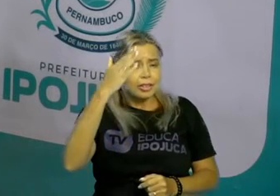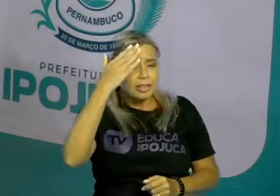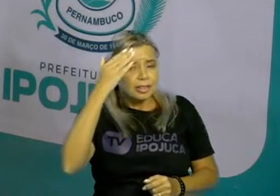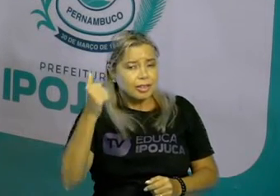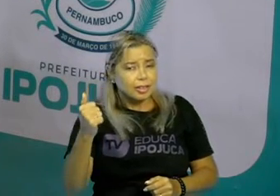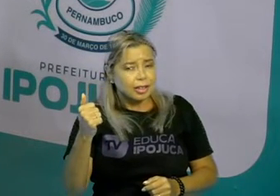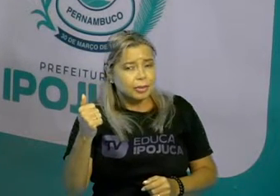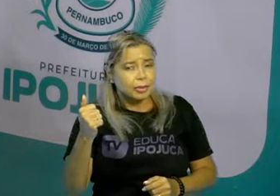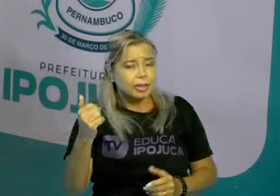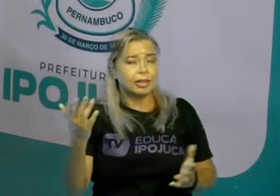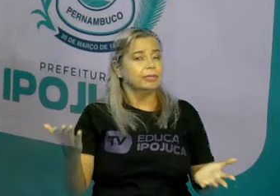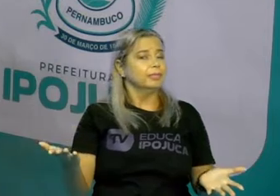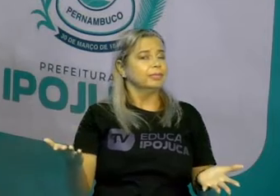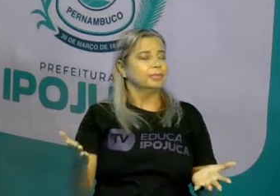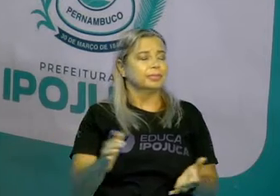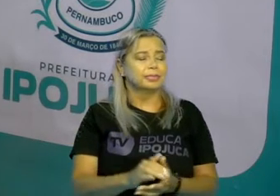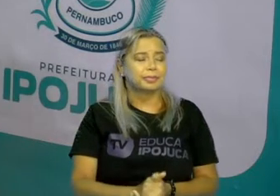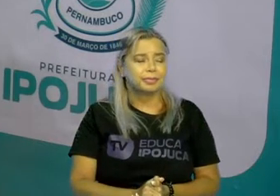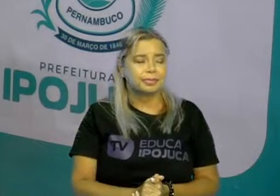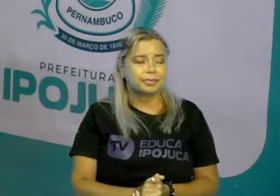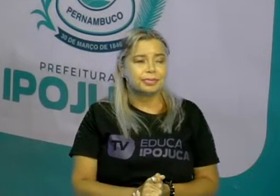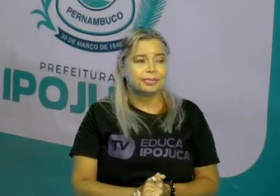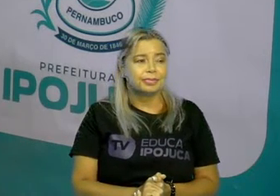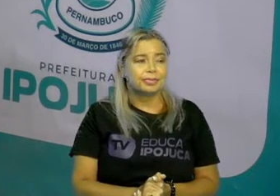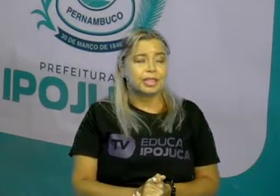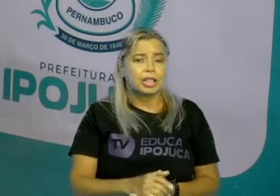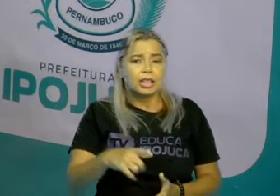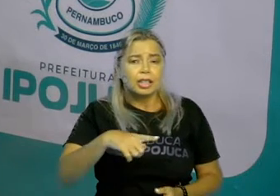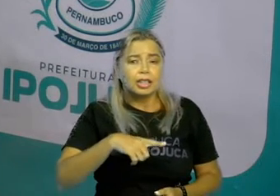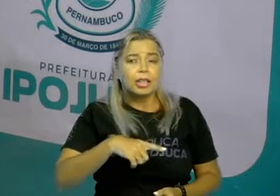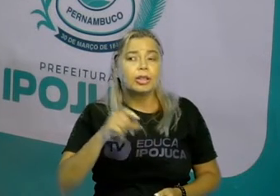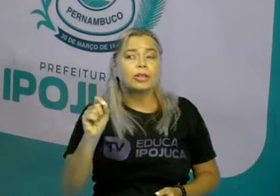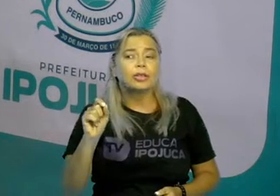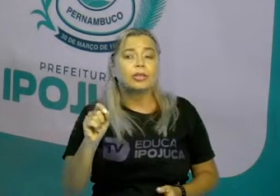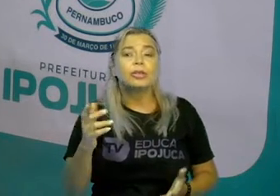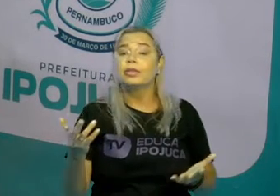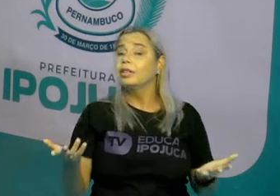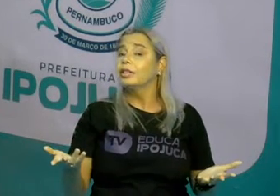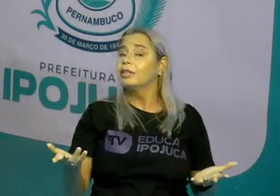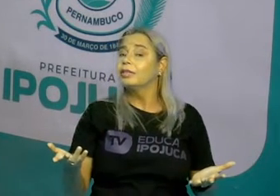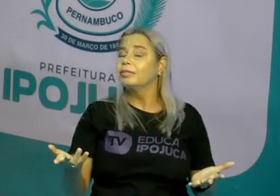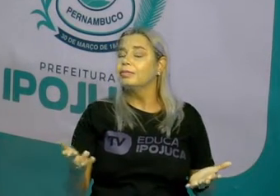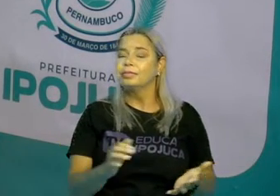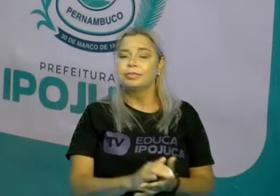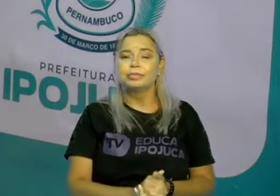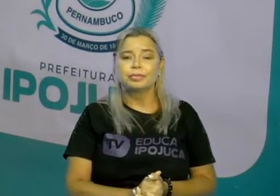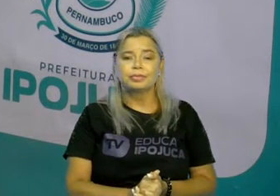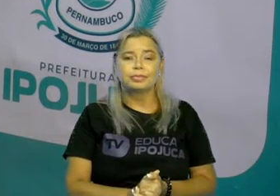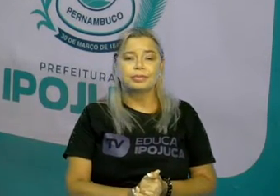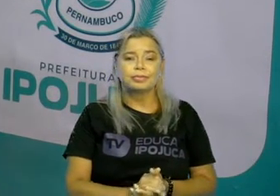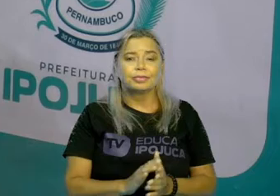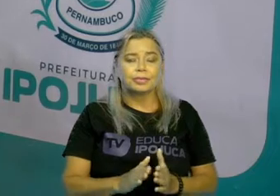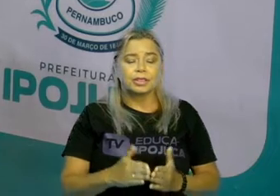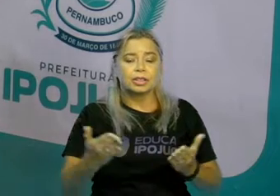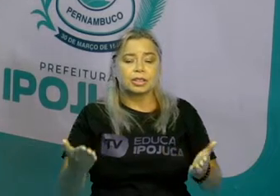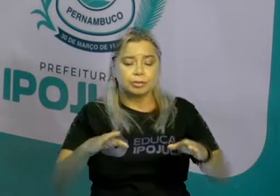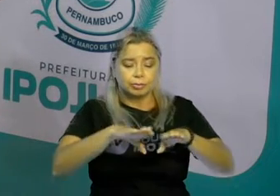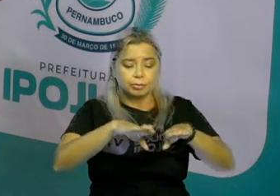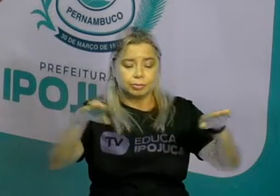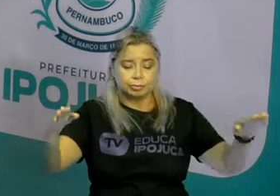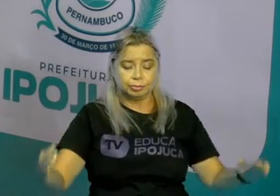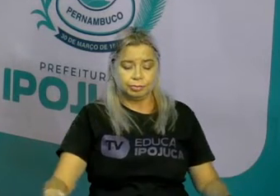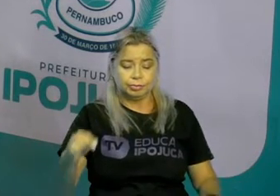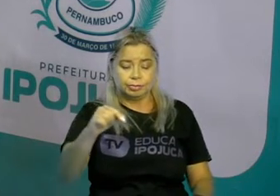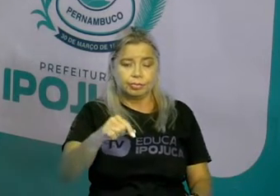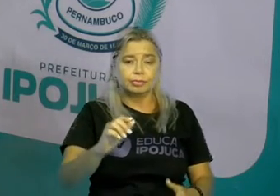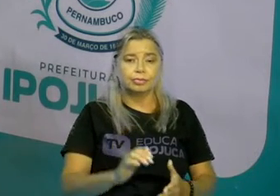a dica já foi dada. Temos também um o quê? Com o quê? Então, está em cima da mesa.